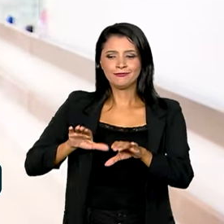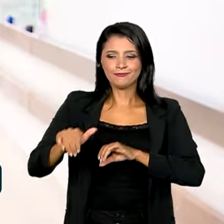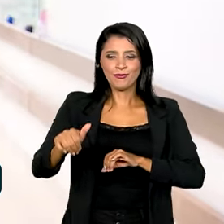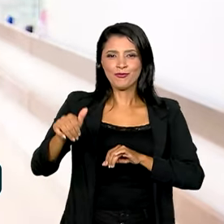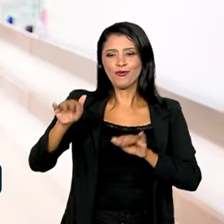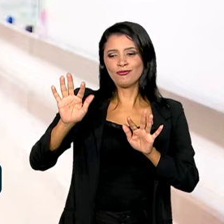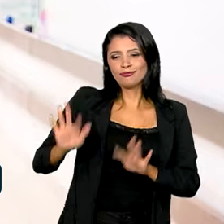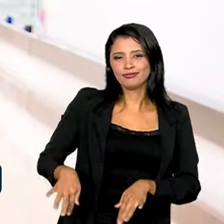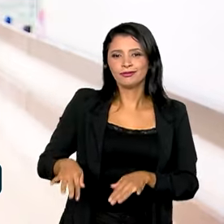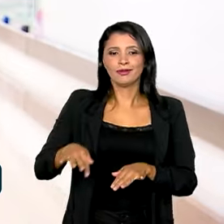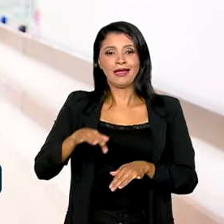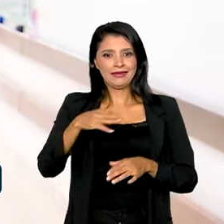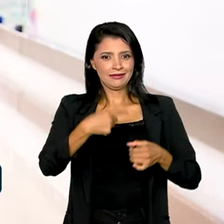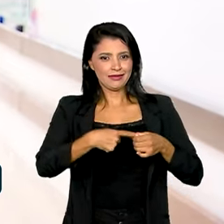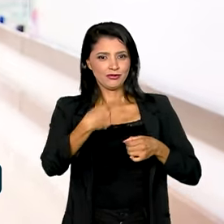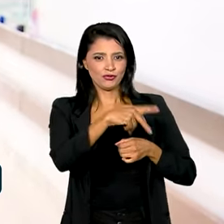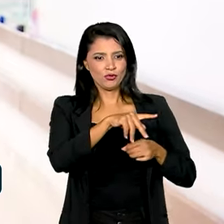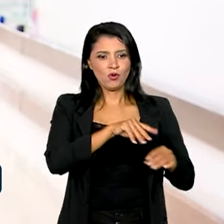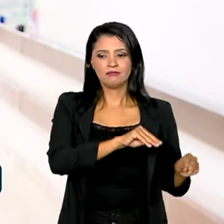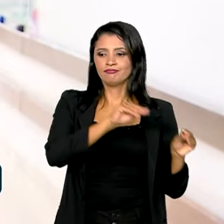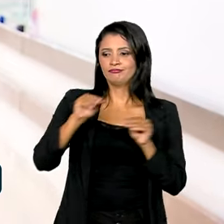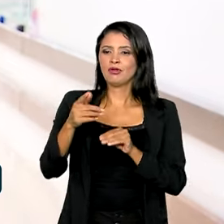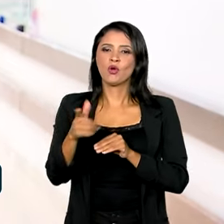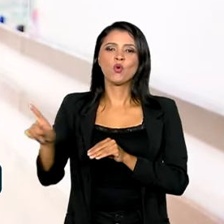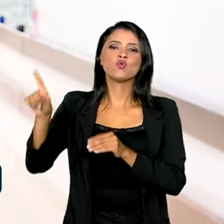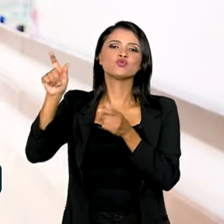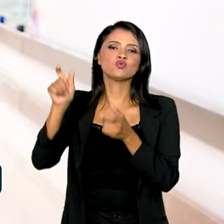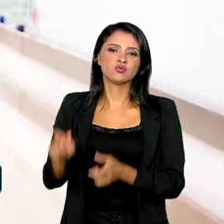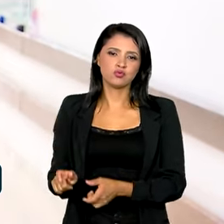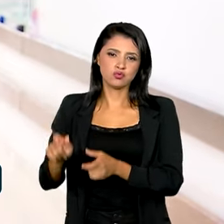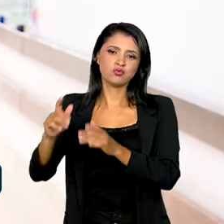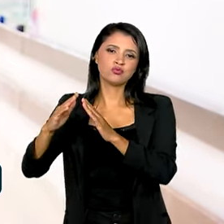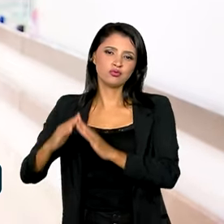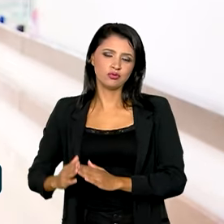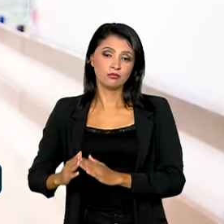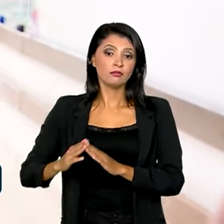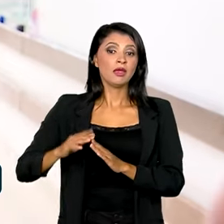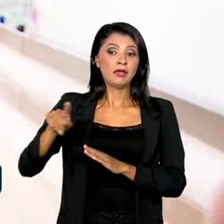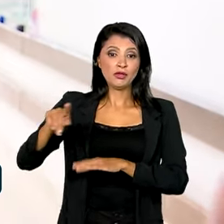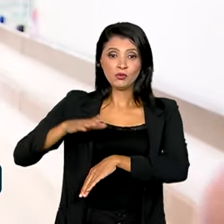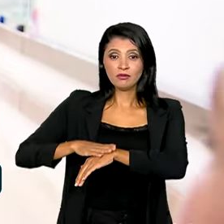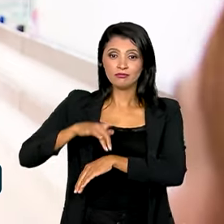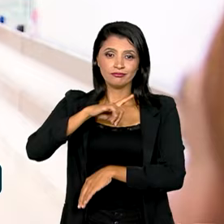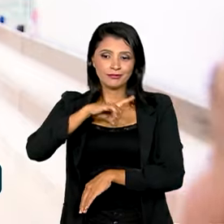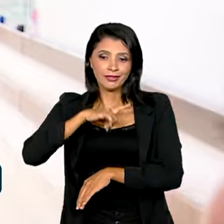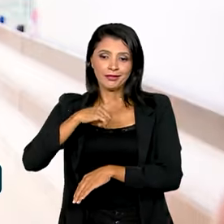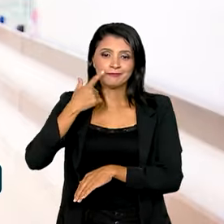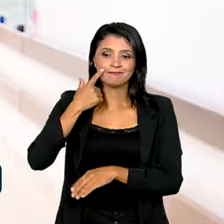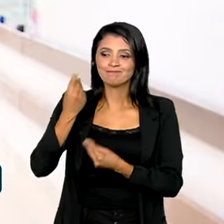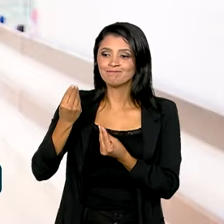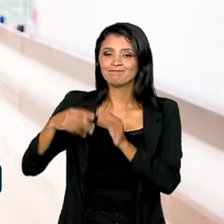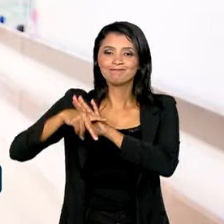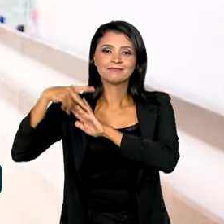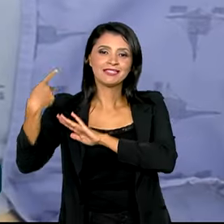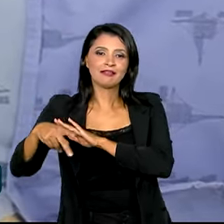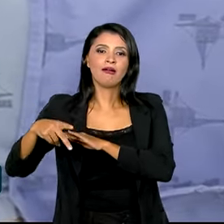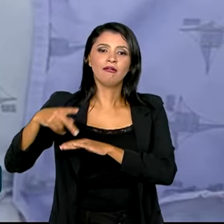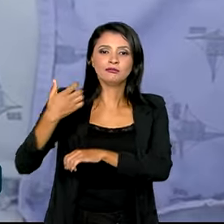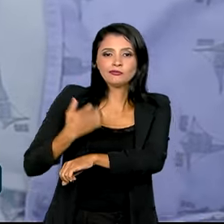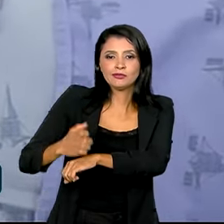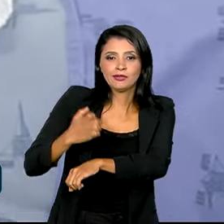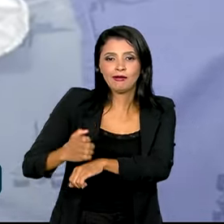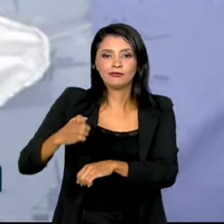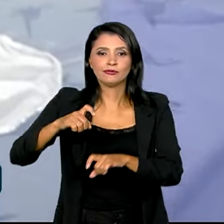sua própria cidade, vai morar fora e muitas vezes o tempo que ele tem disponível, ele está na residência.